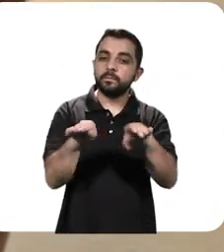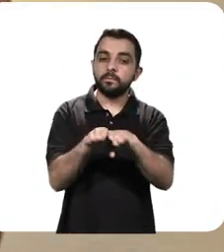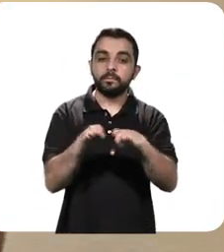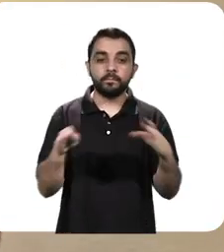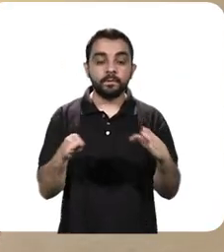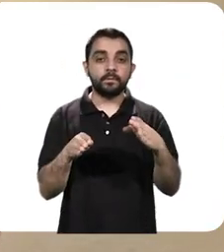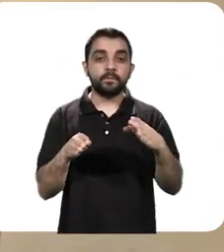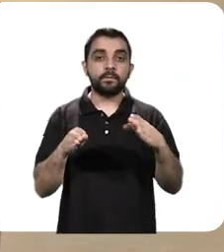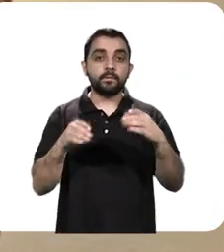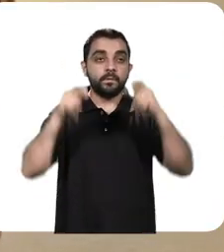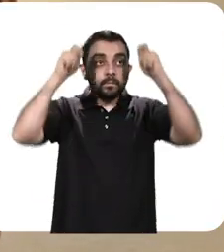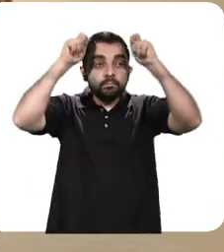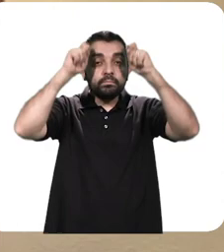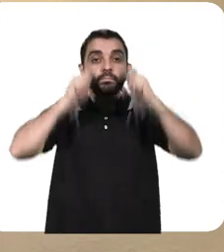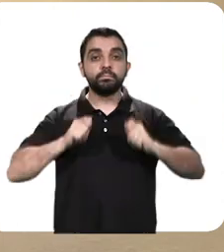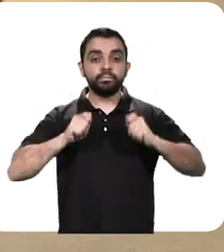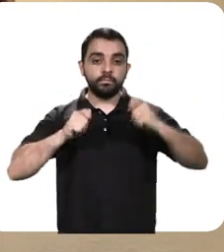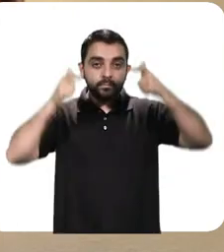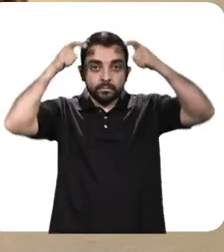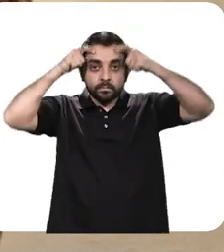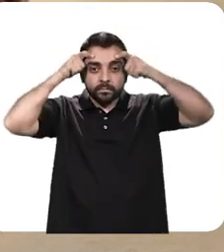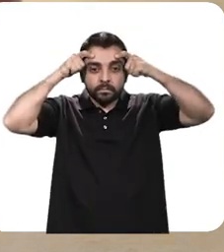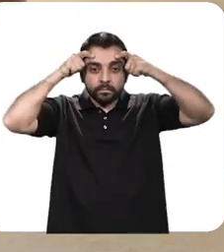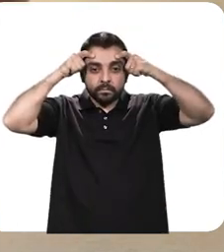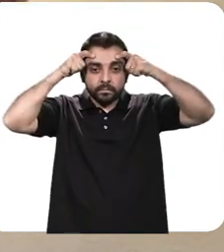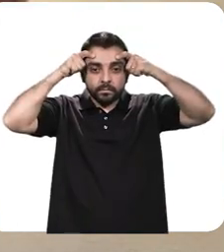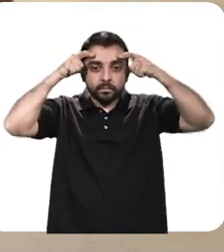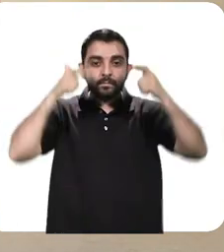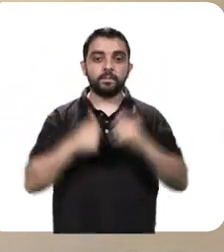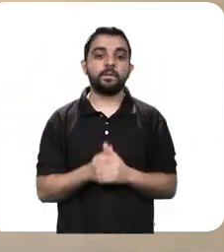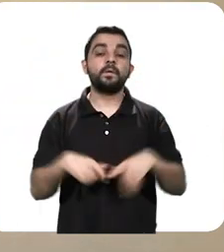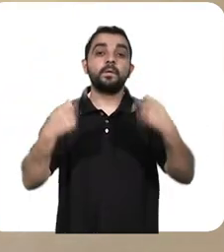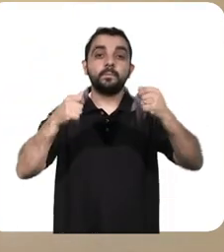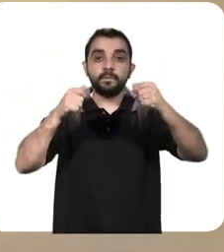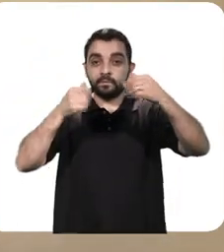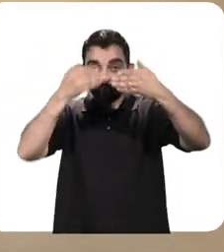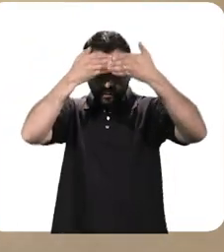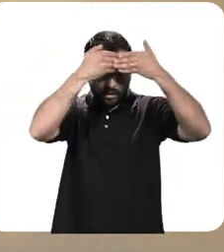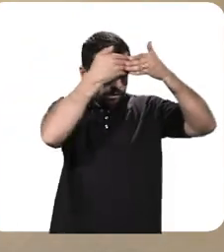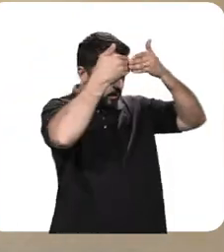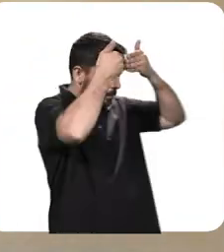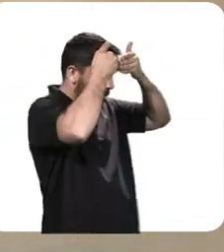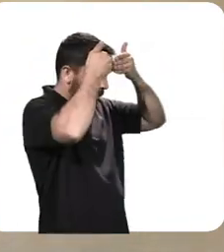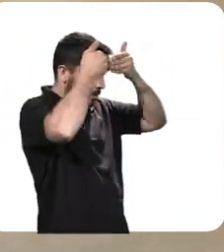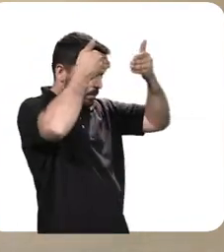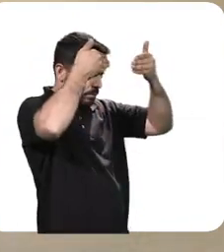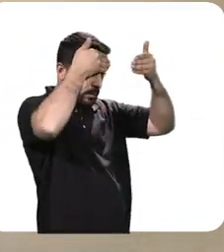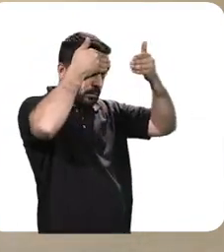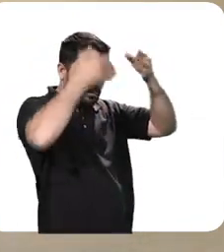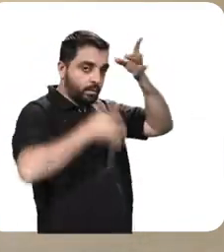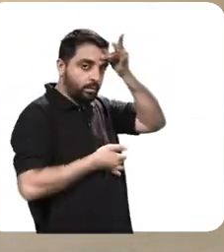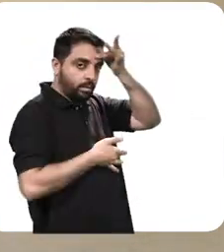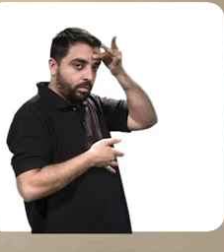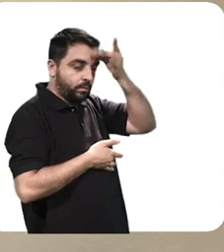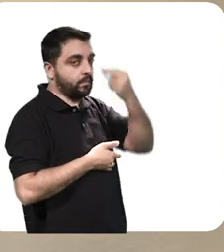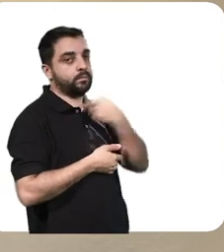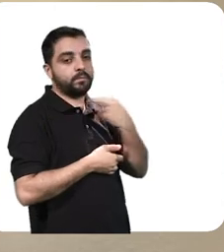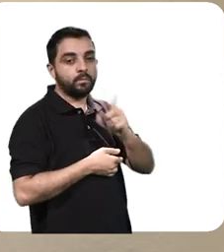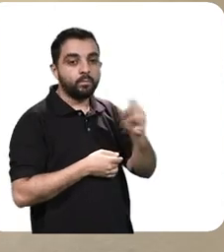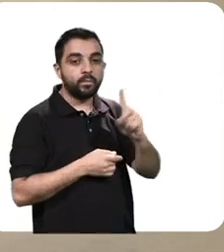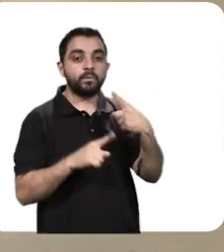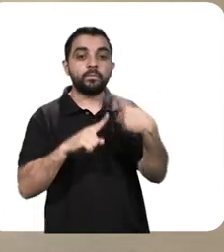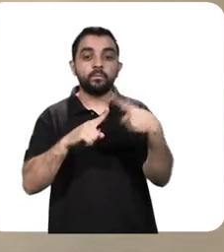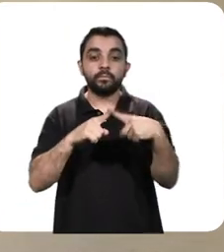E é importante que a face shield contenha esse espaçamento entre a testa e o acetato,